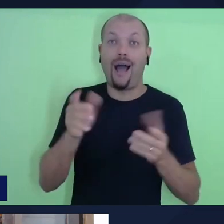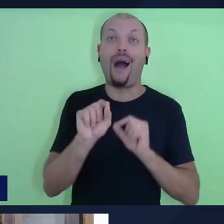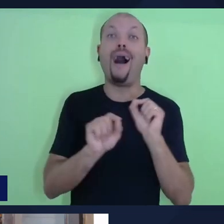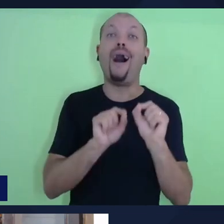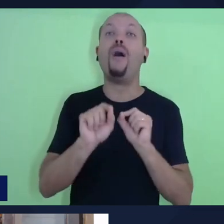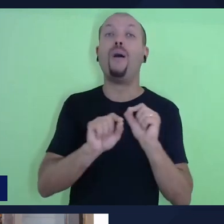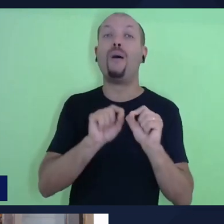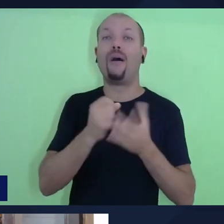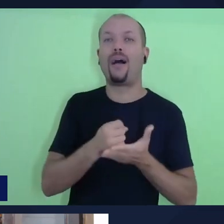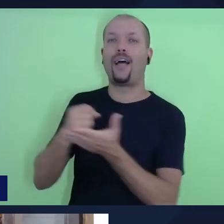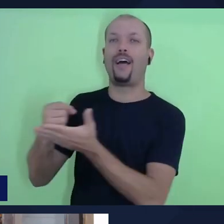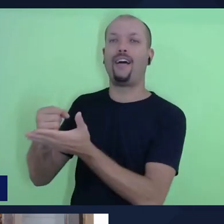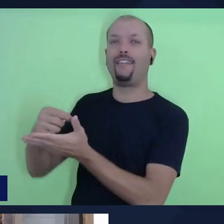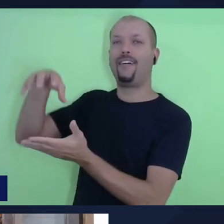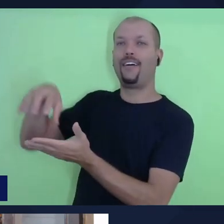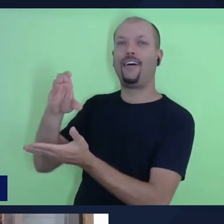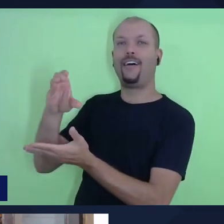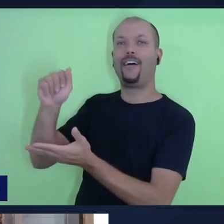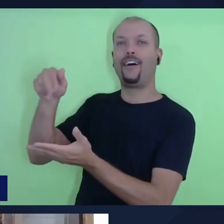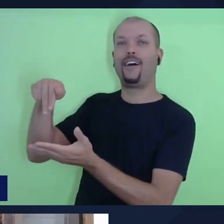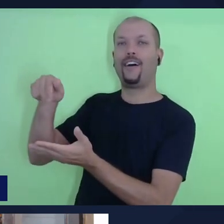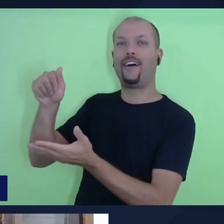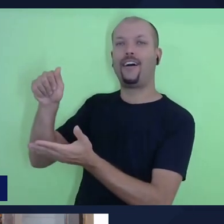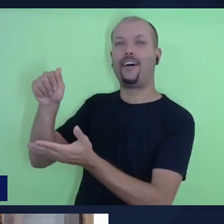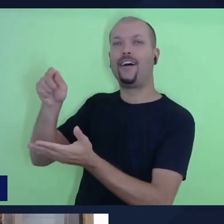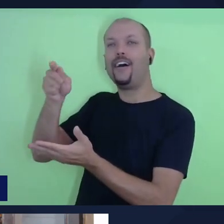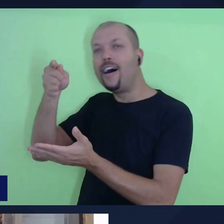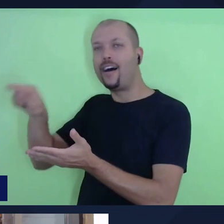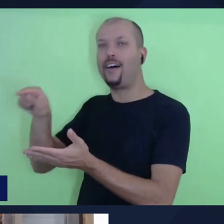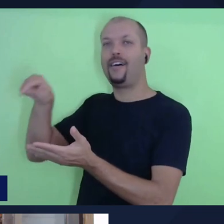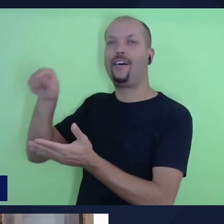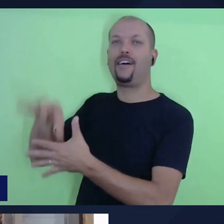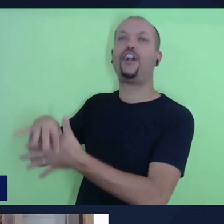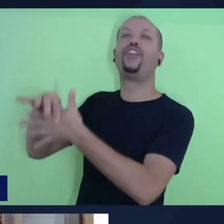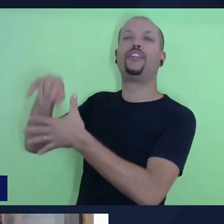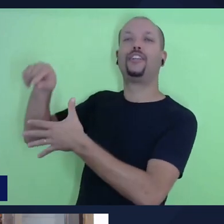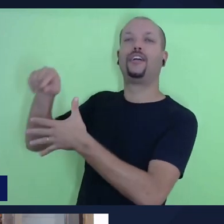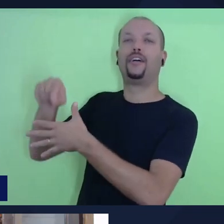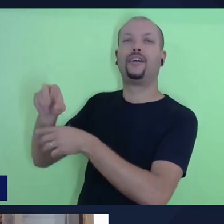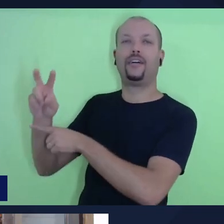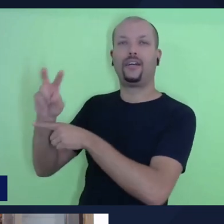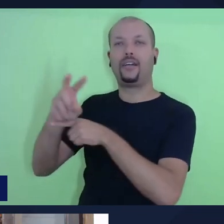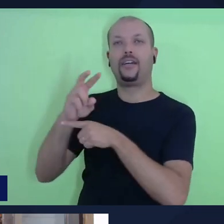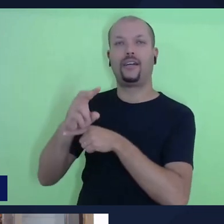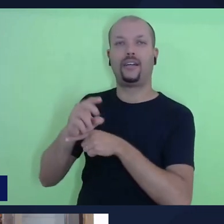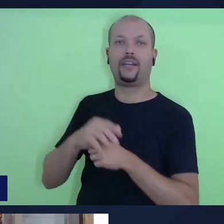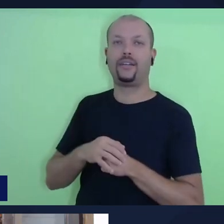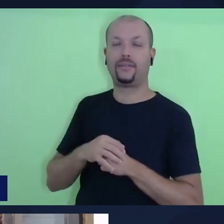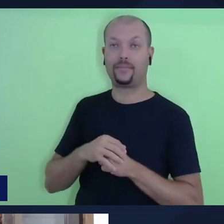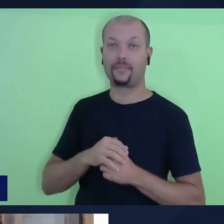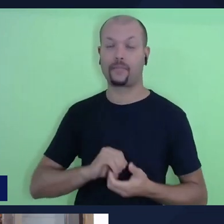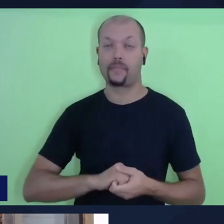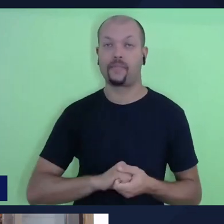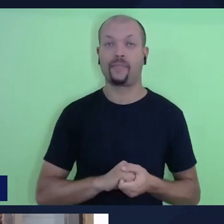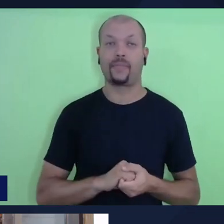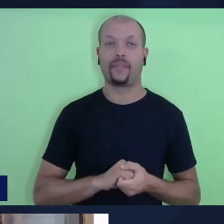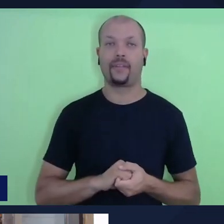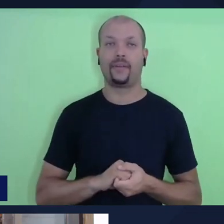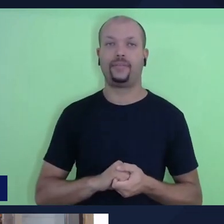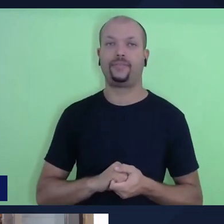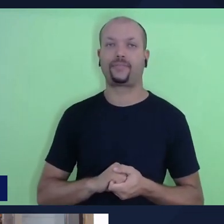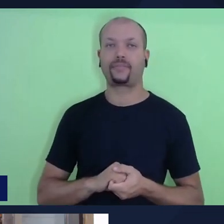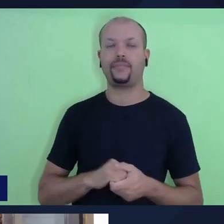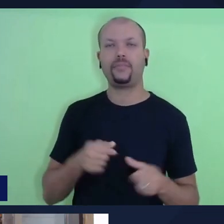a terra que é, vamos dizer assim, desse soberano que é que ele vai dar, que é a terra de Canaã. E nesse